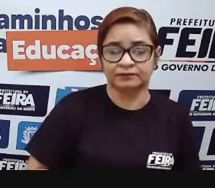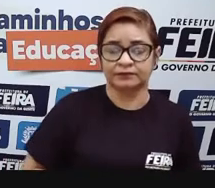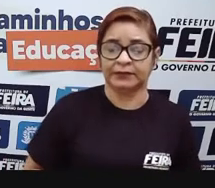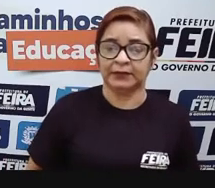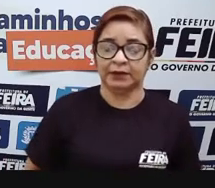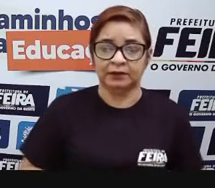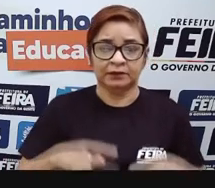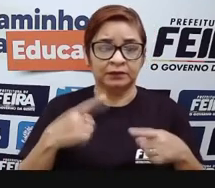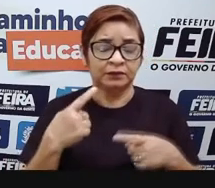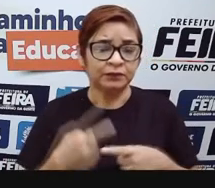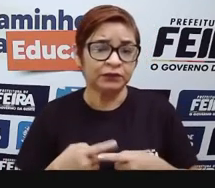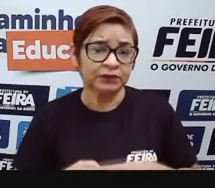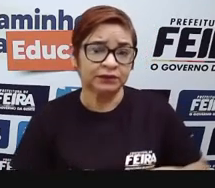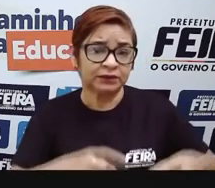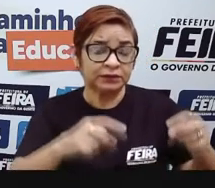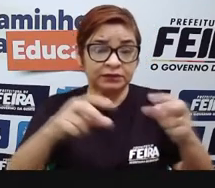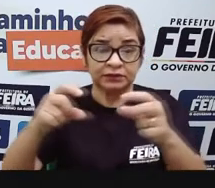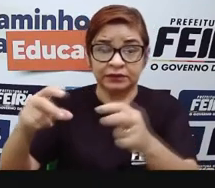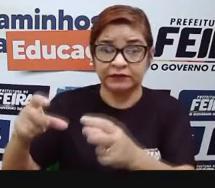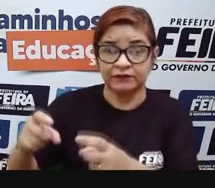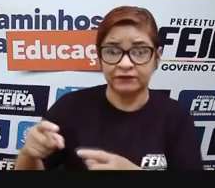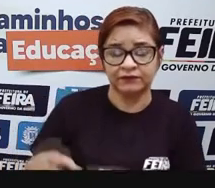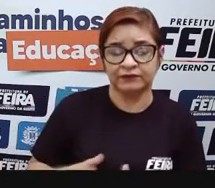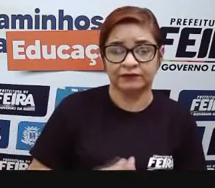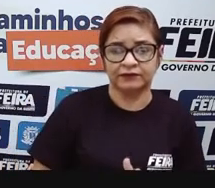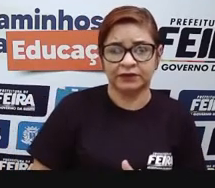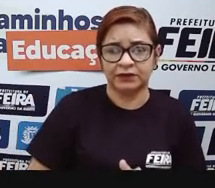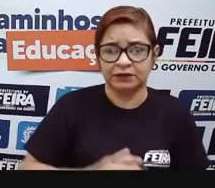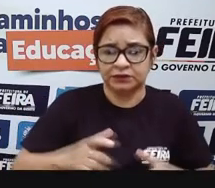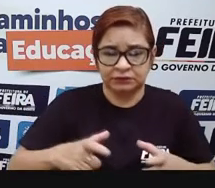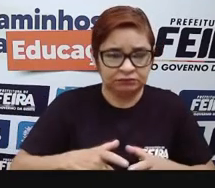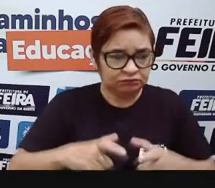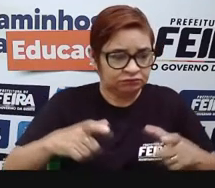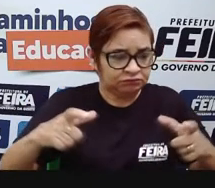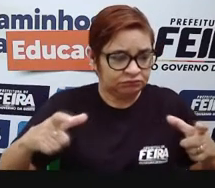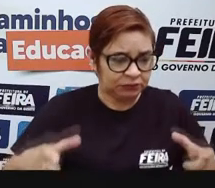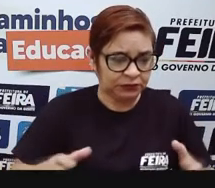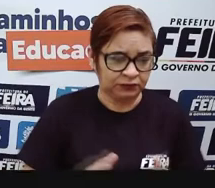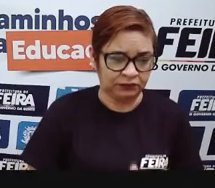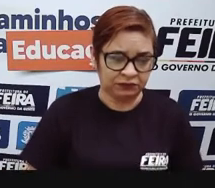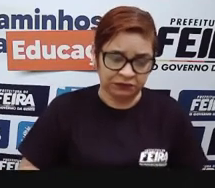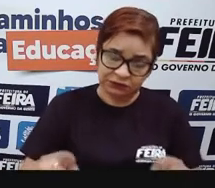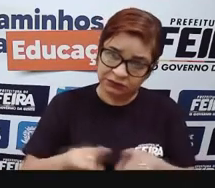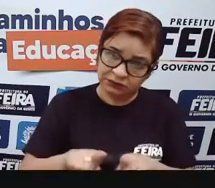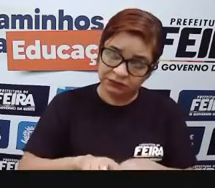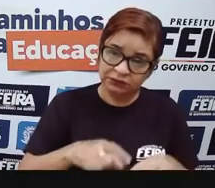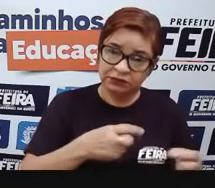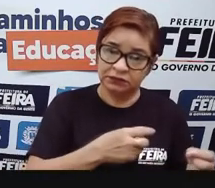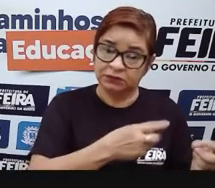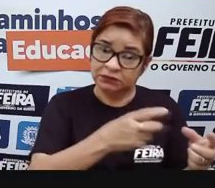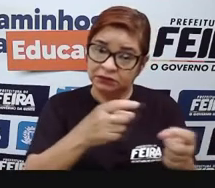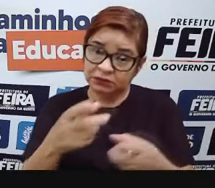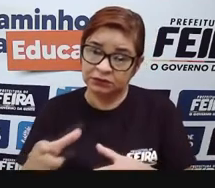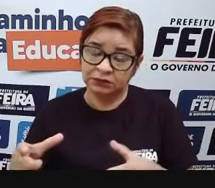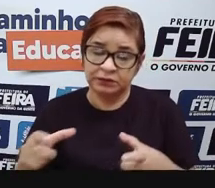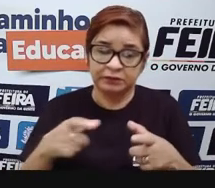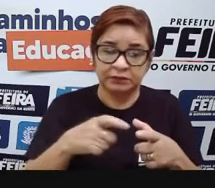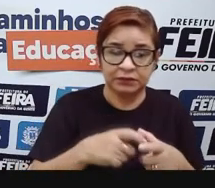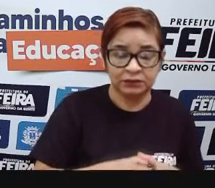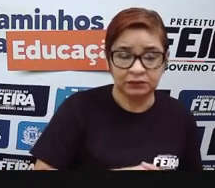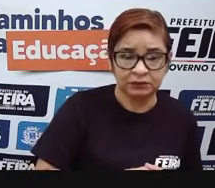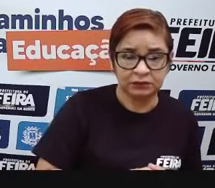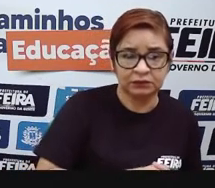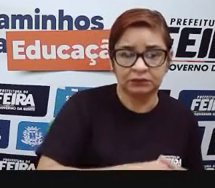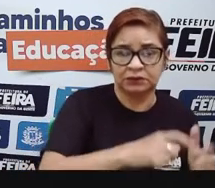muito ligada com a sua origem, né? A gente acompanhou a evolução da cidade e a gente viu que foi muito